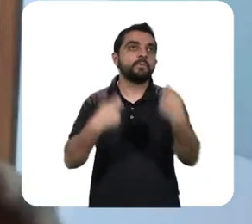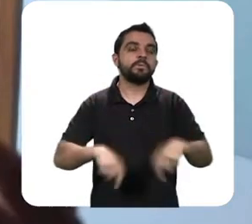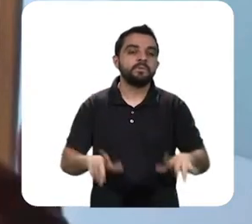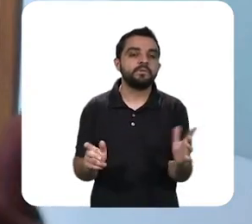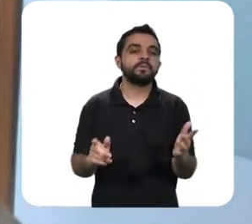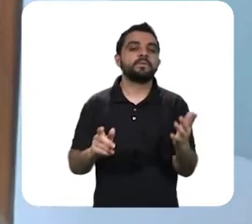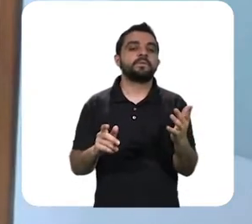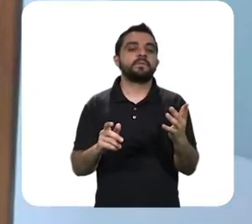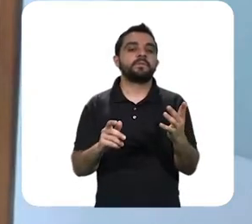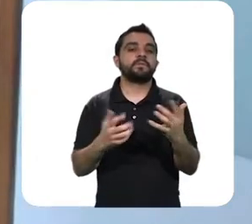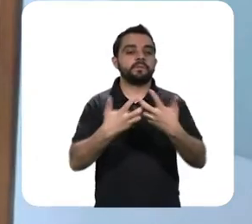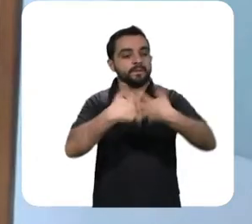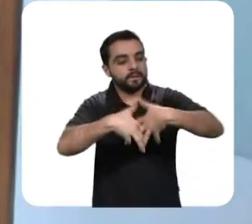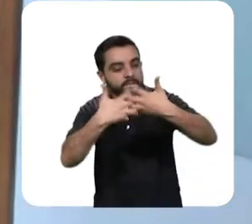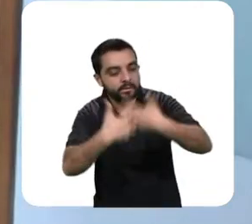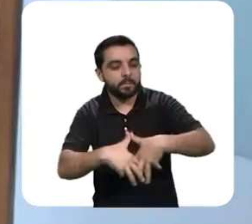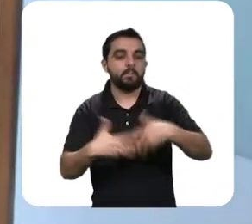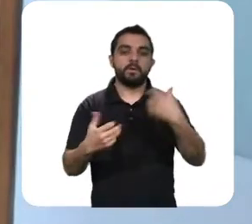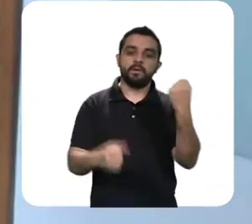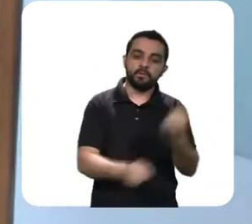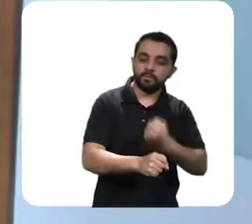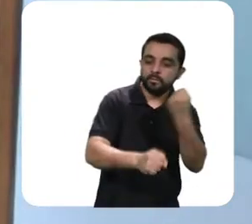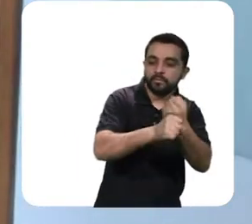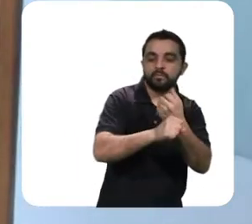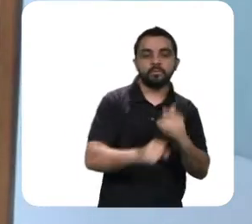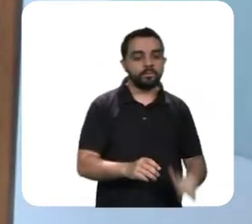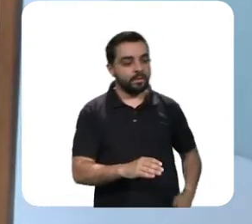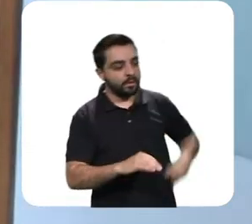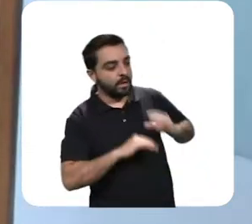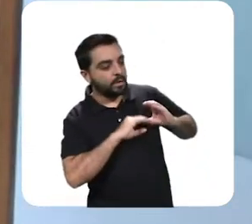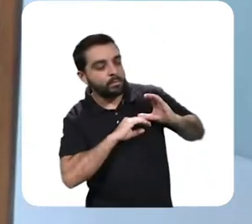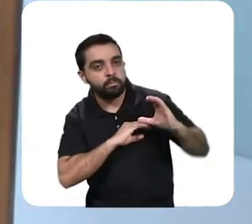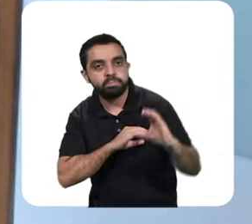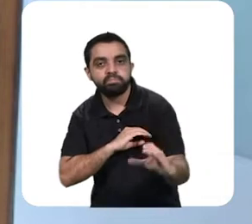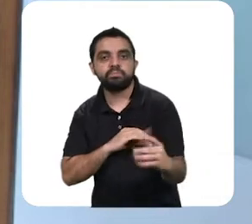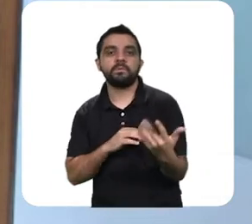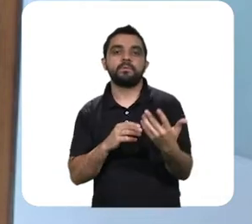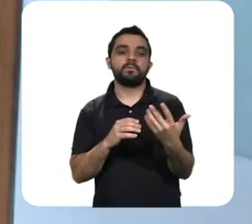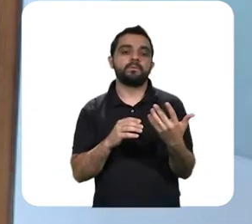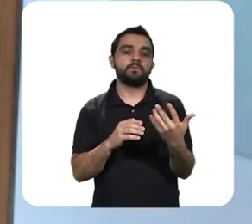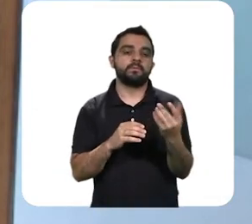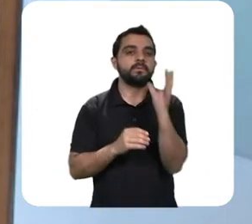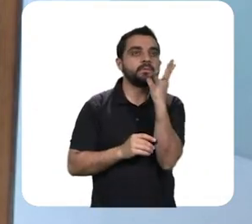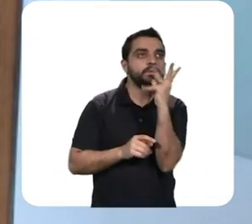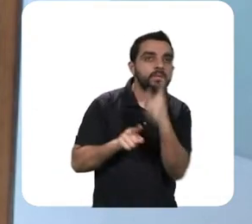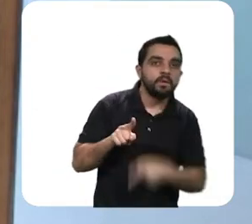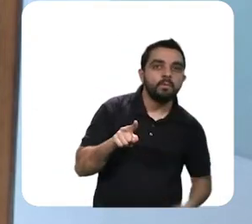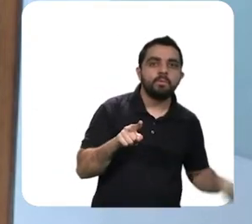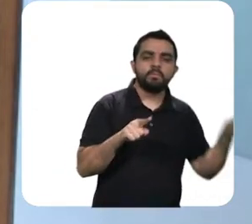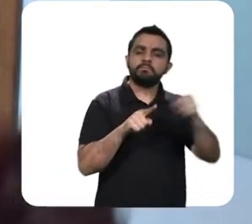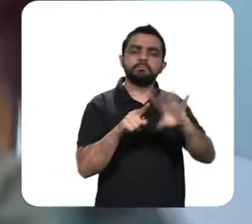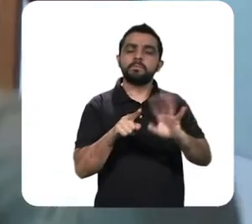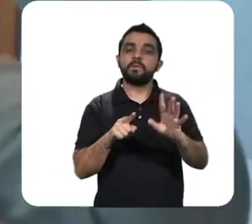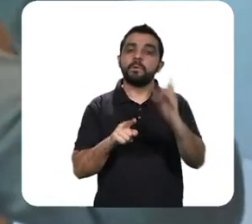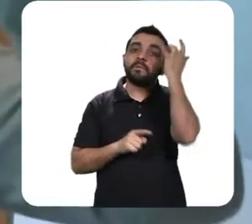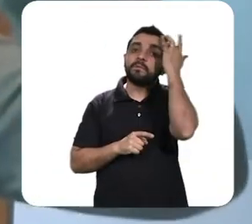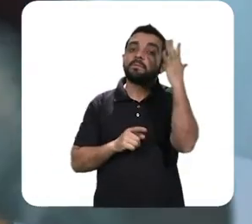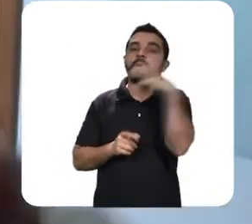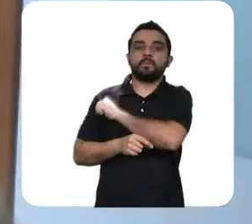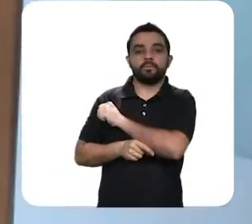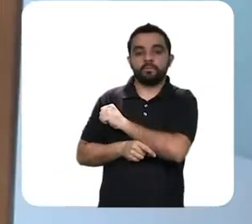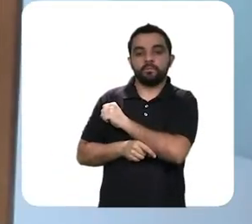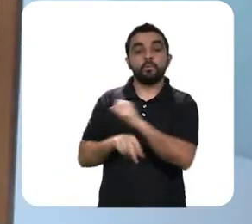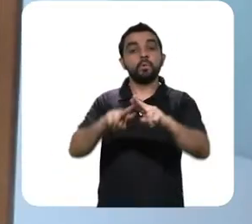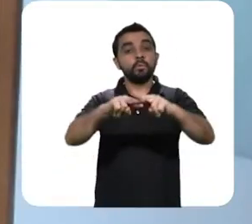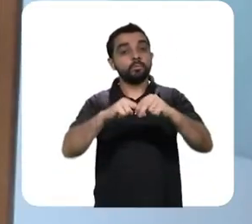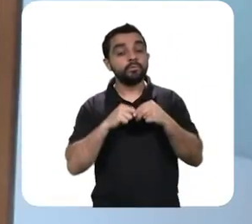descapitalizar ou eu preciso desinvestir em equipamentos então nesse sentido a